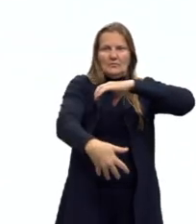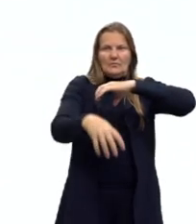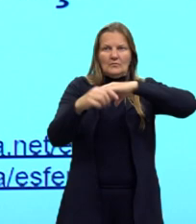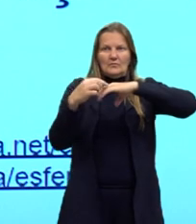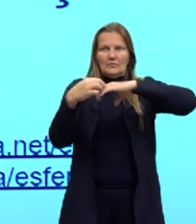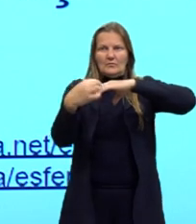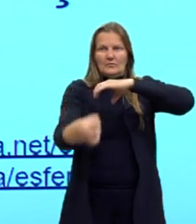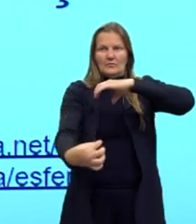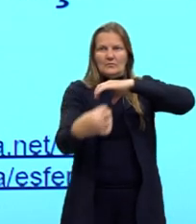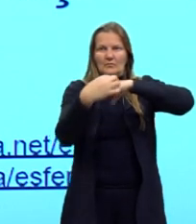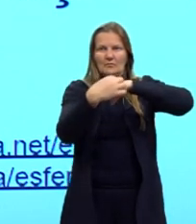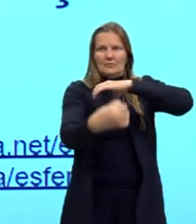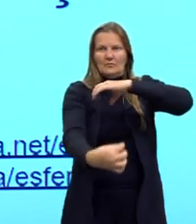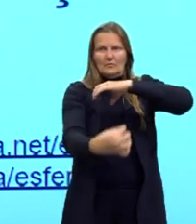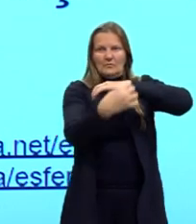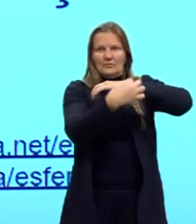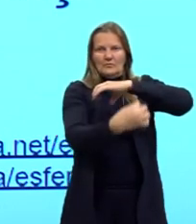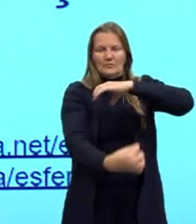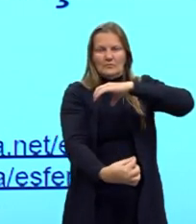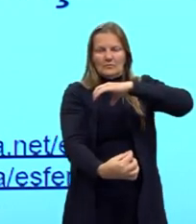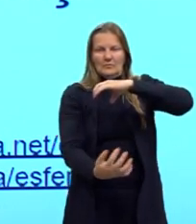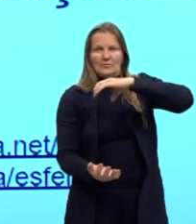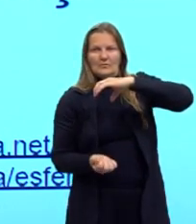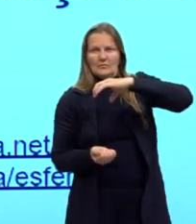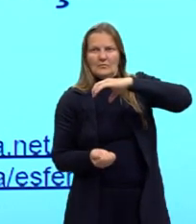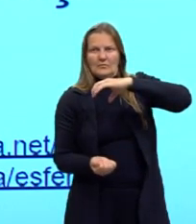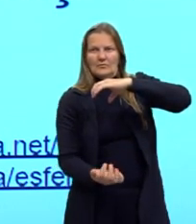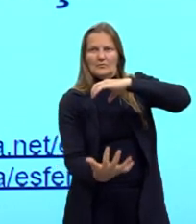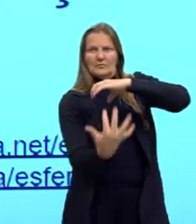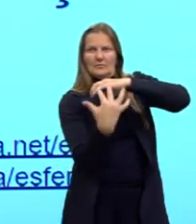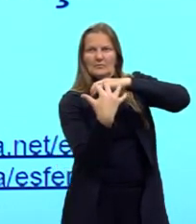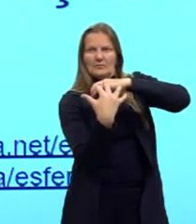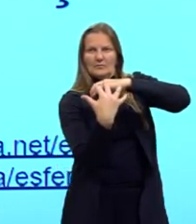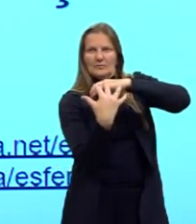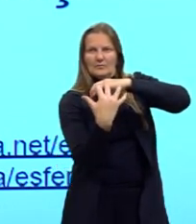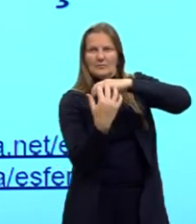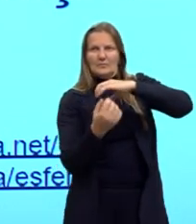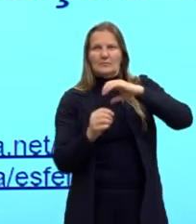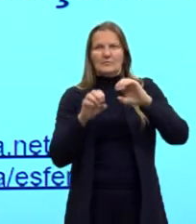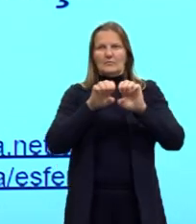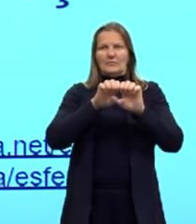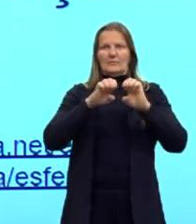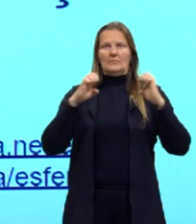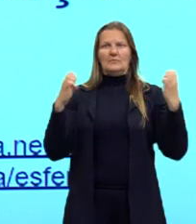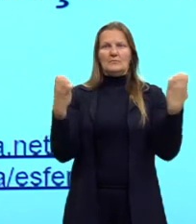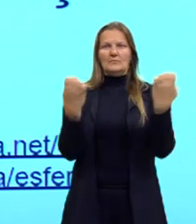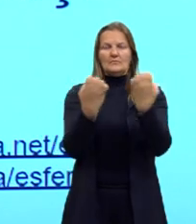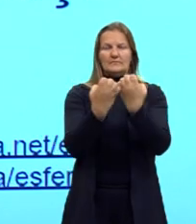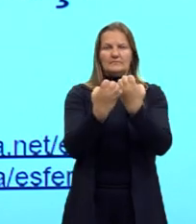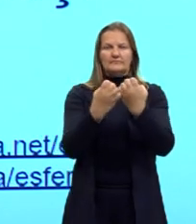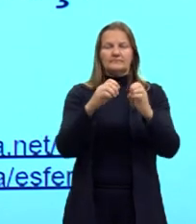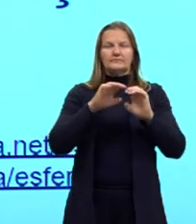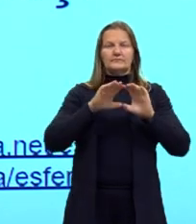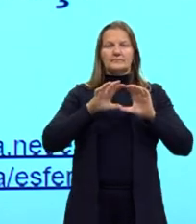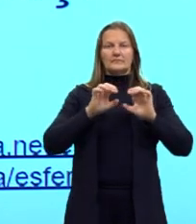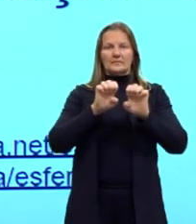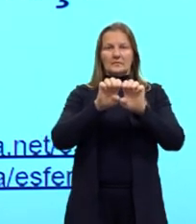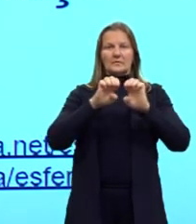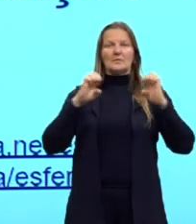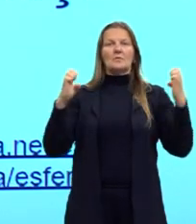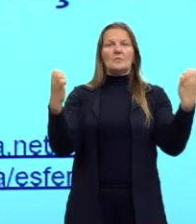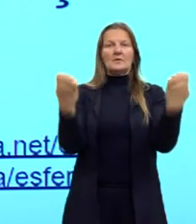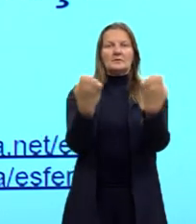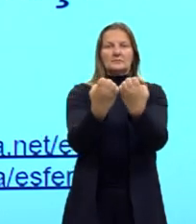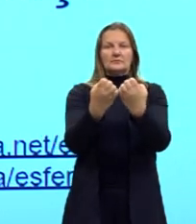Aqui nós vimos o paralelo Equador como cortes horizontais. E agora nós temos então o